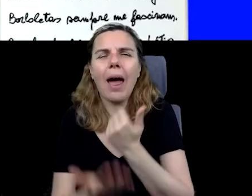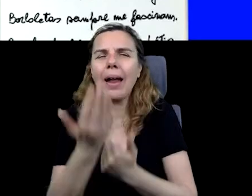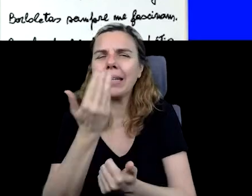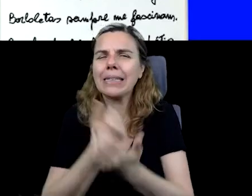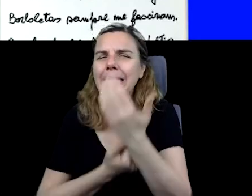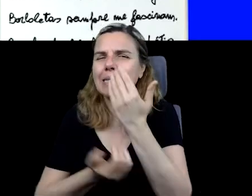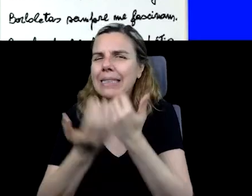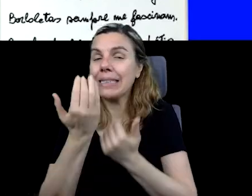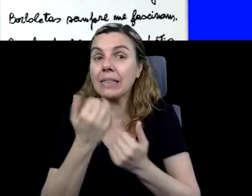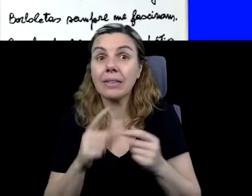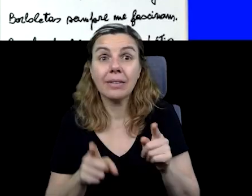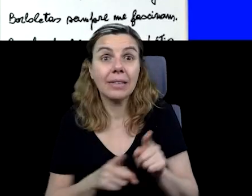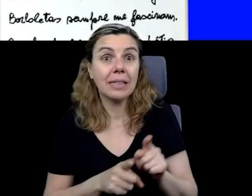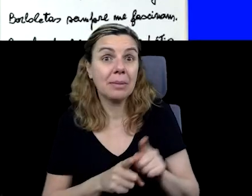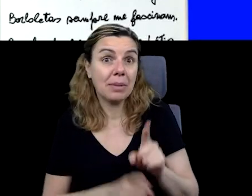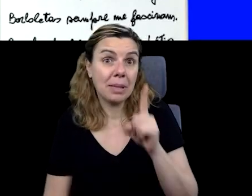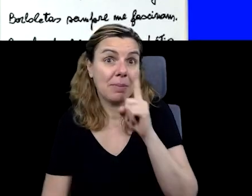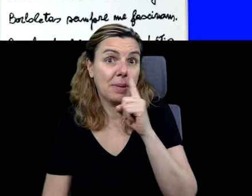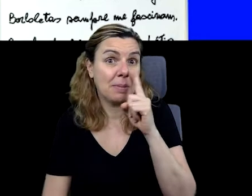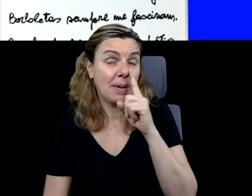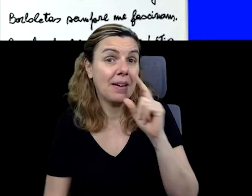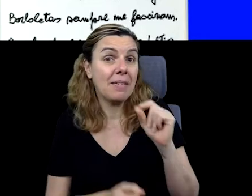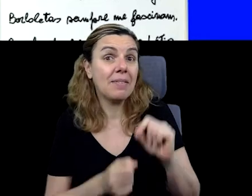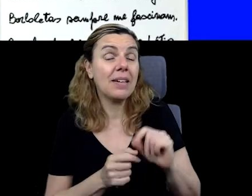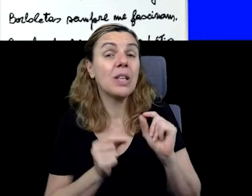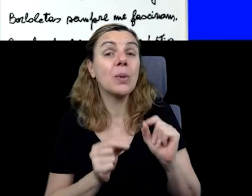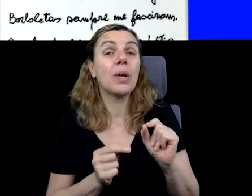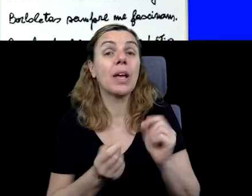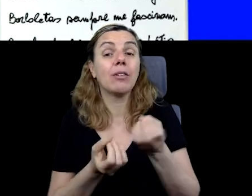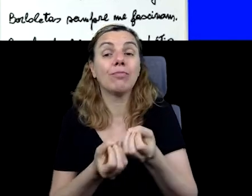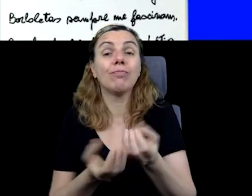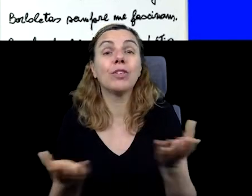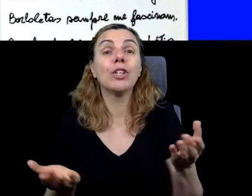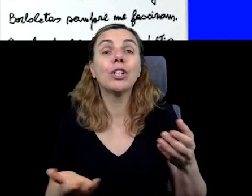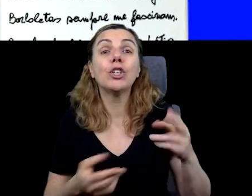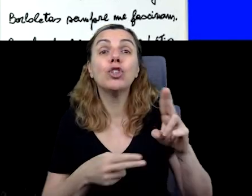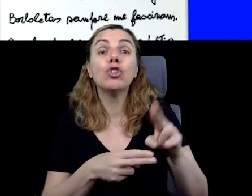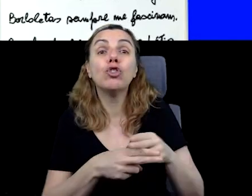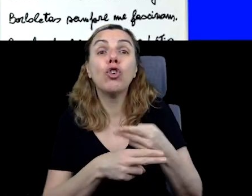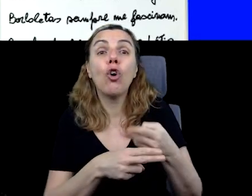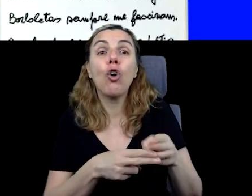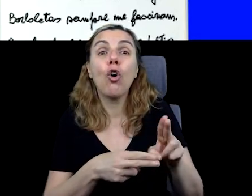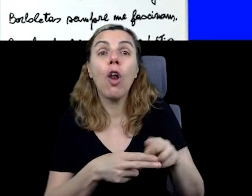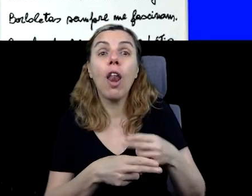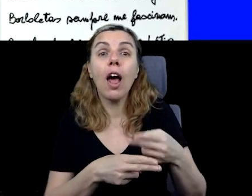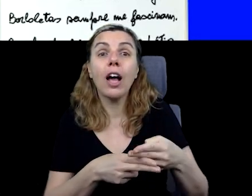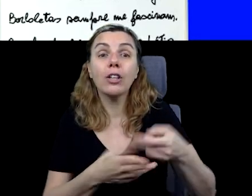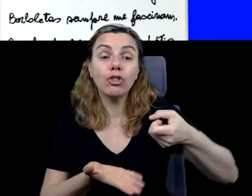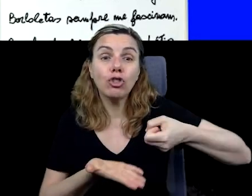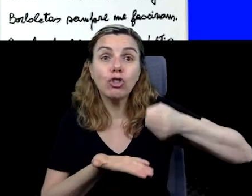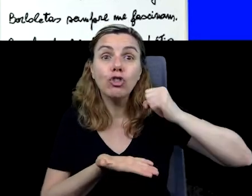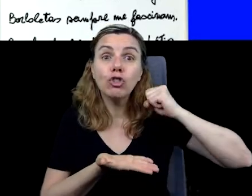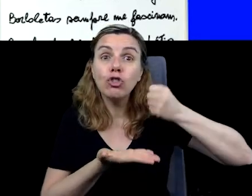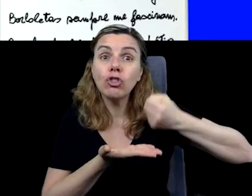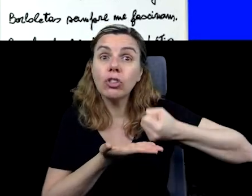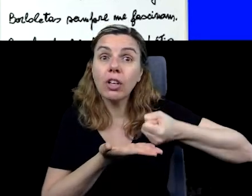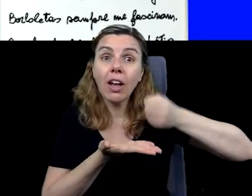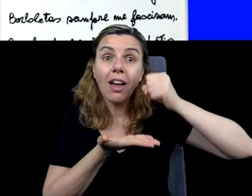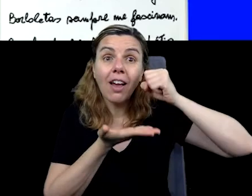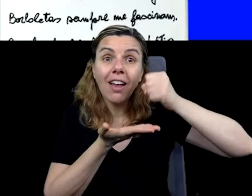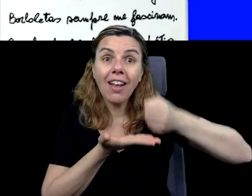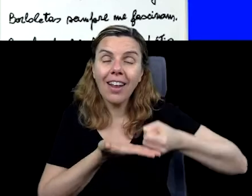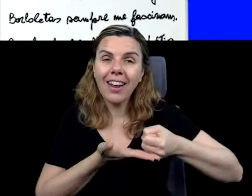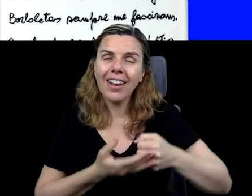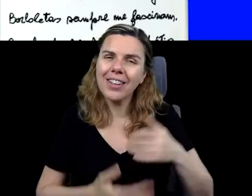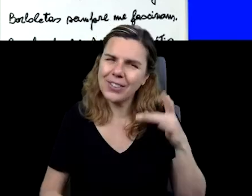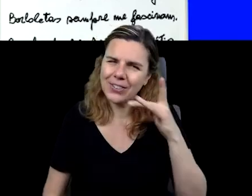E também, sabe o que ela fazia? Ela servia chocolate na xícara. É ou